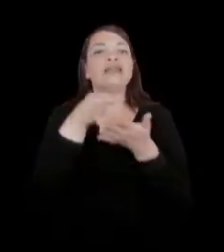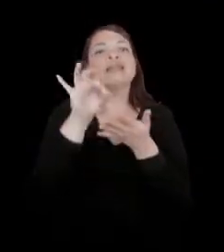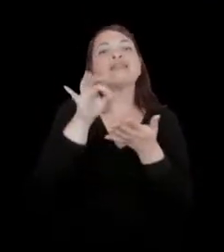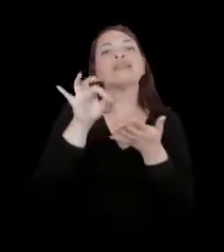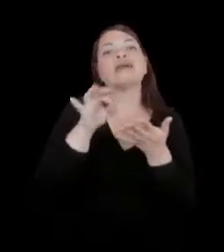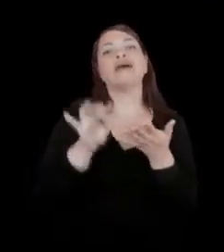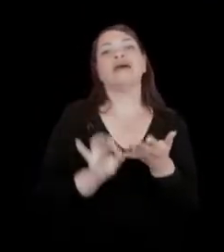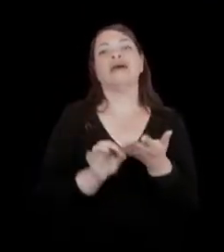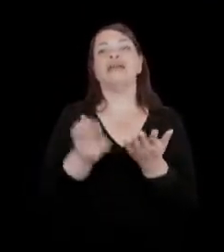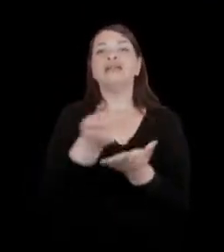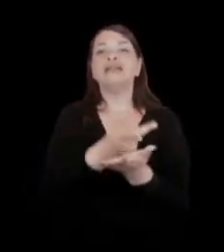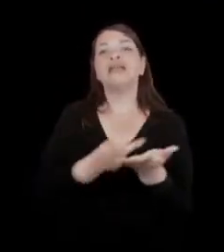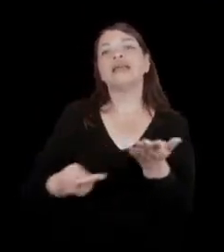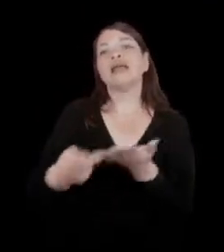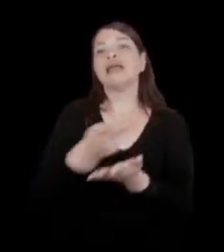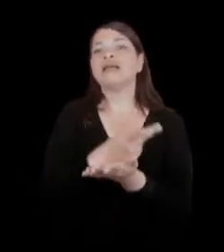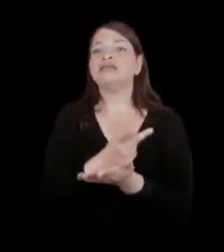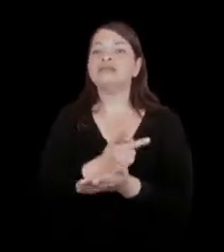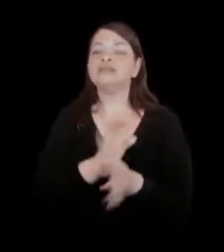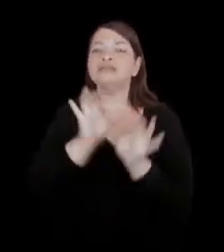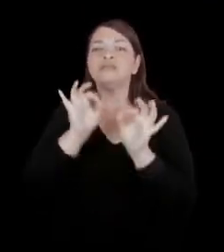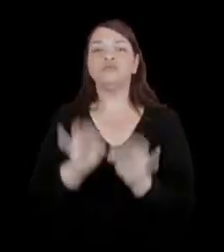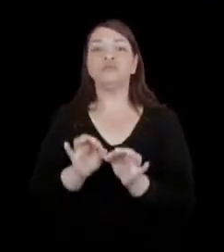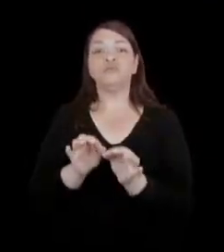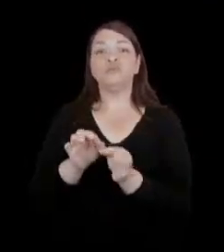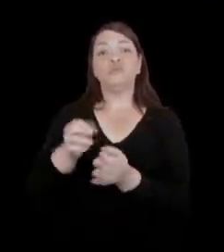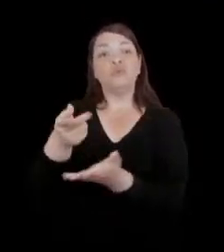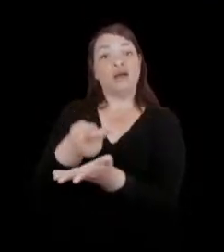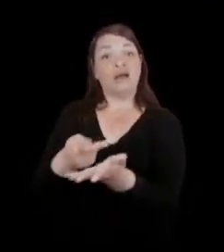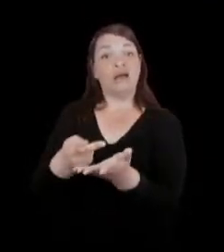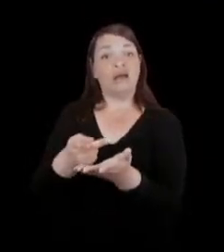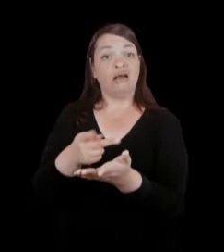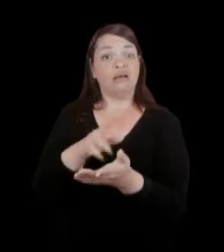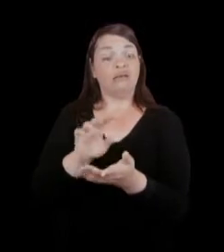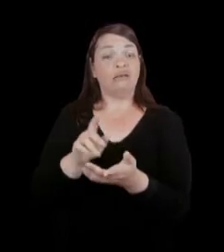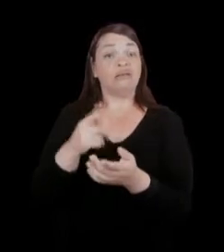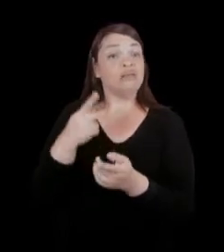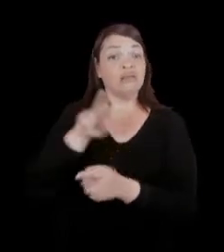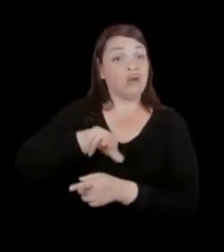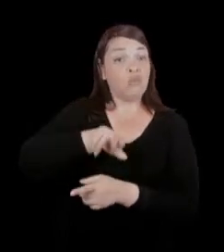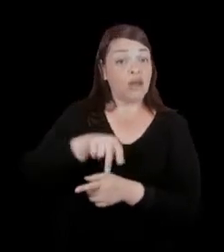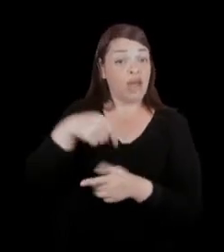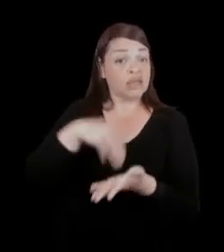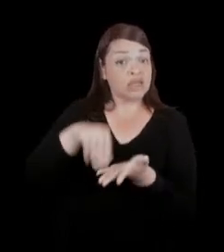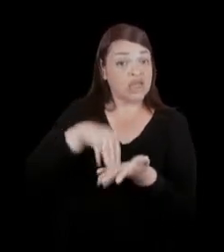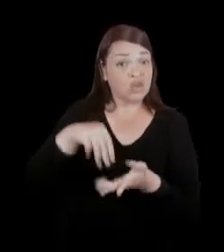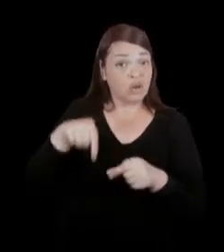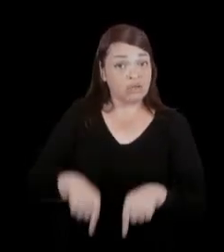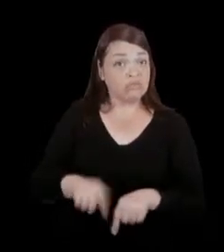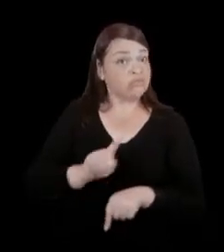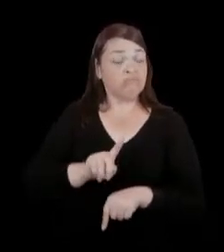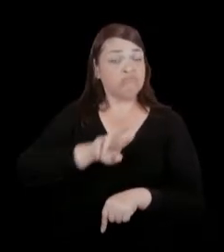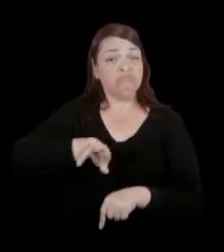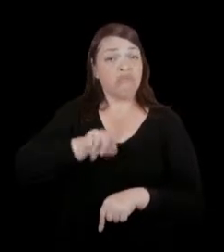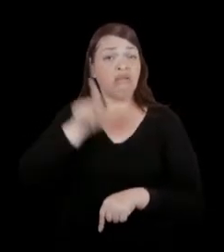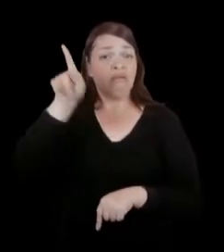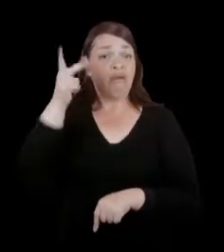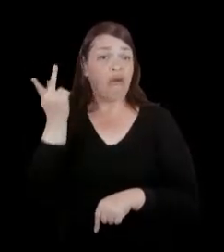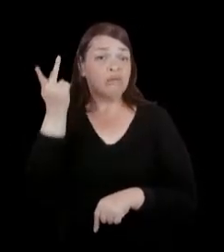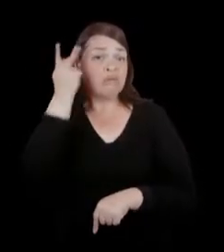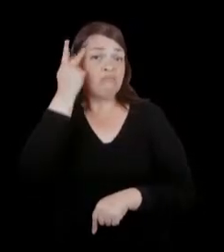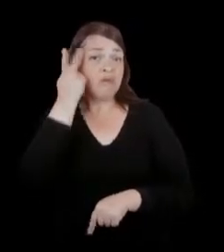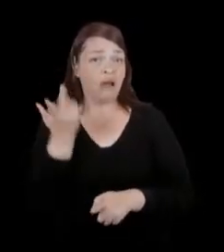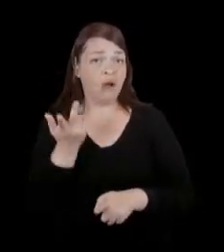precisos vindos do escritório de arquitetura que não era de Porto Alegre, que era de São Paulo. Então, a gente tinha que ter